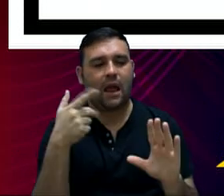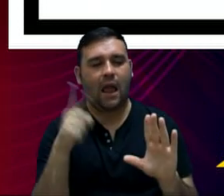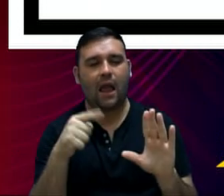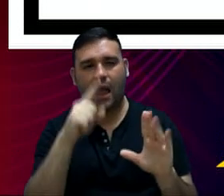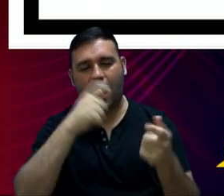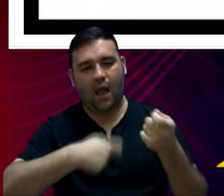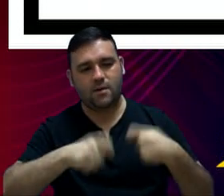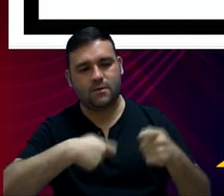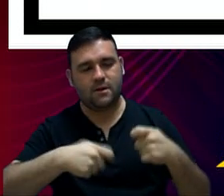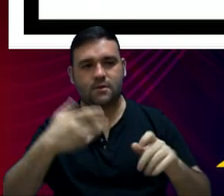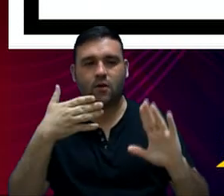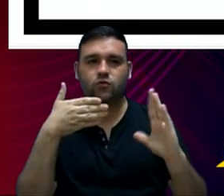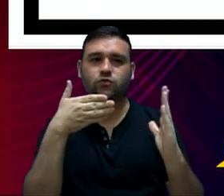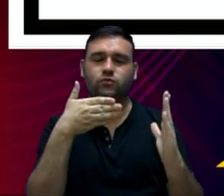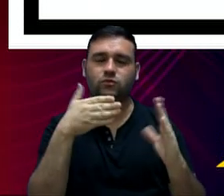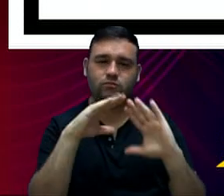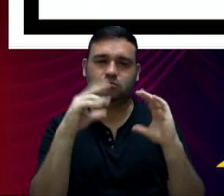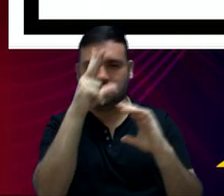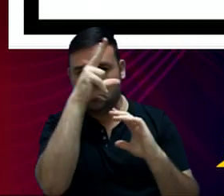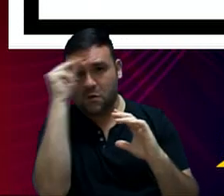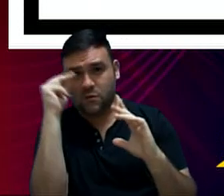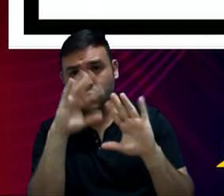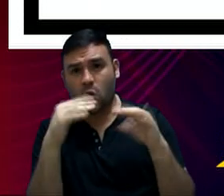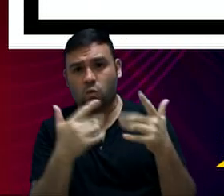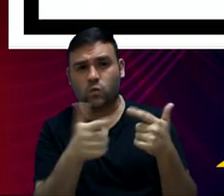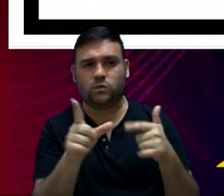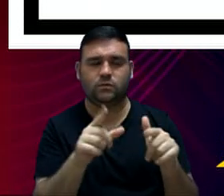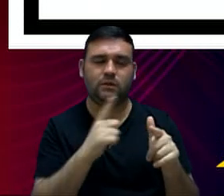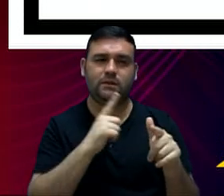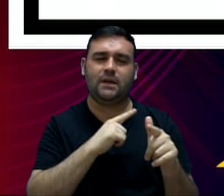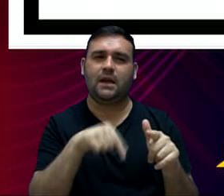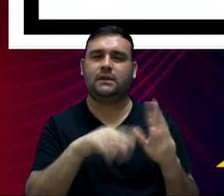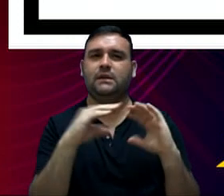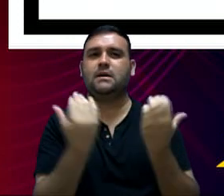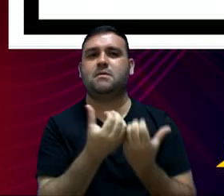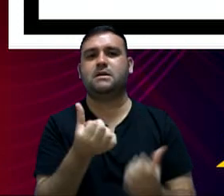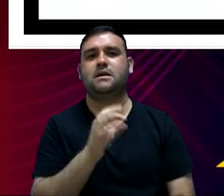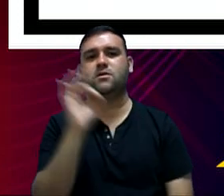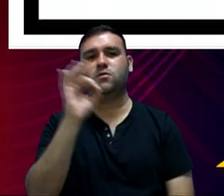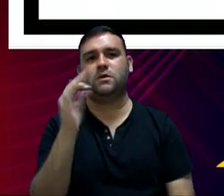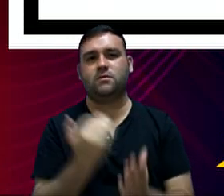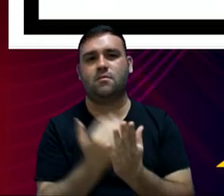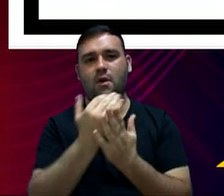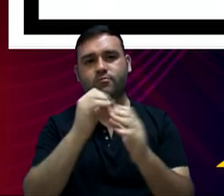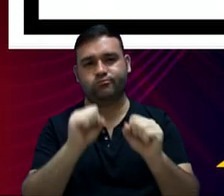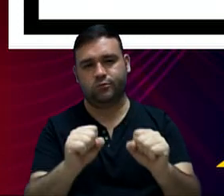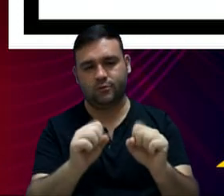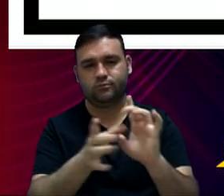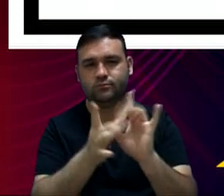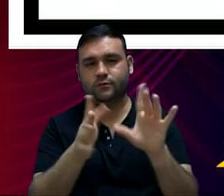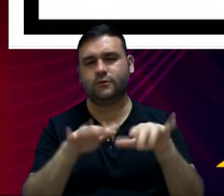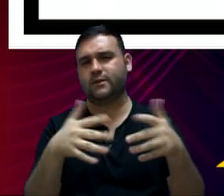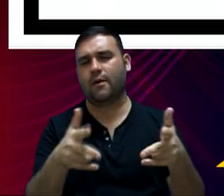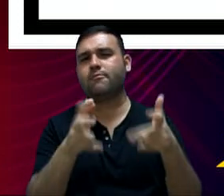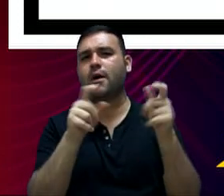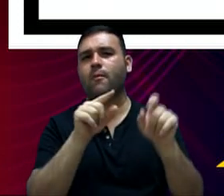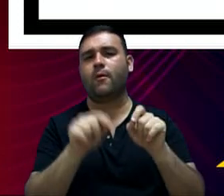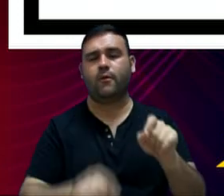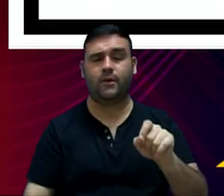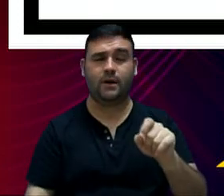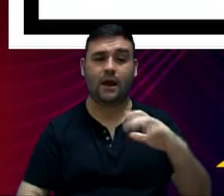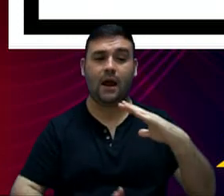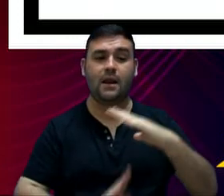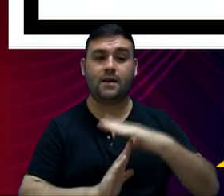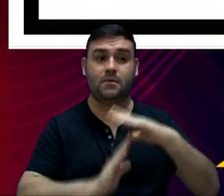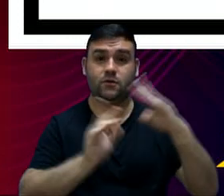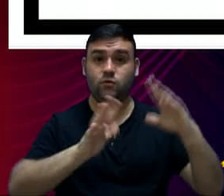indireta, sabendo que o legislativo poderá ocupar mais 6% aqui. Então, vejam que o